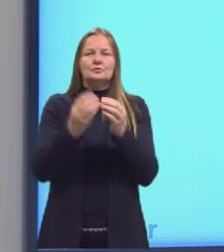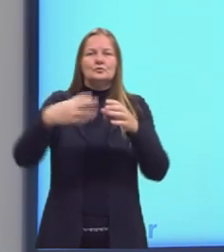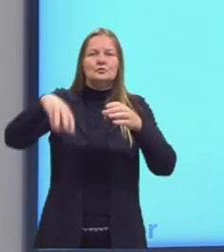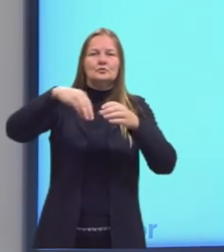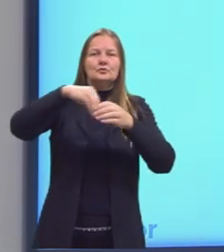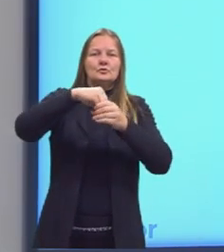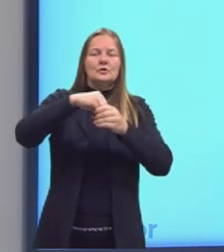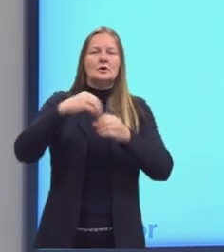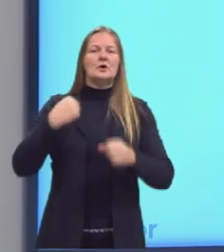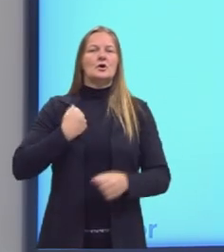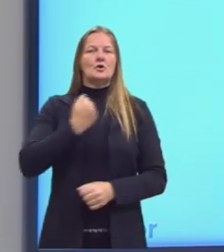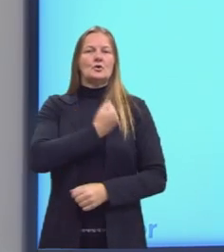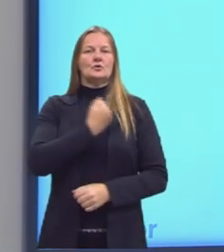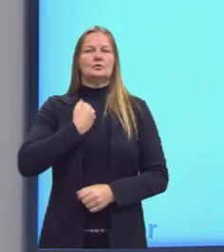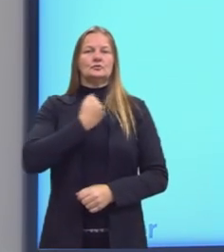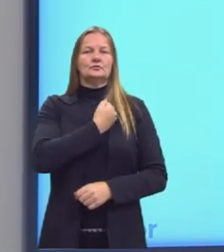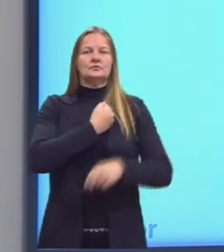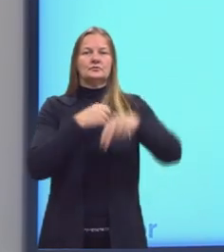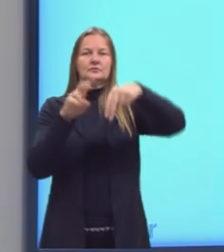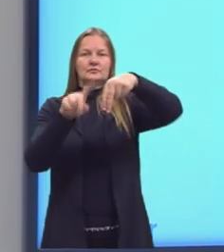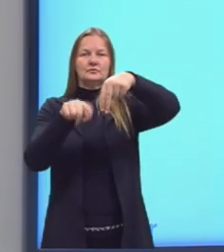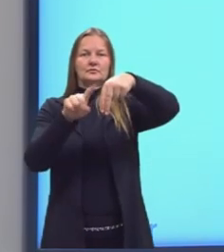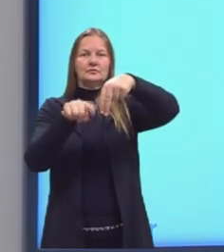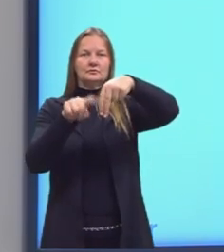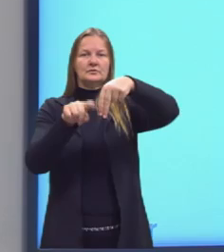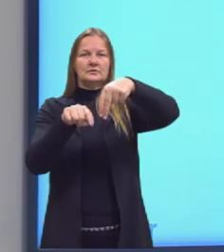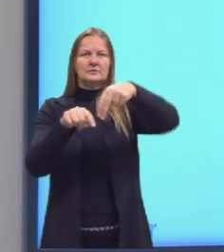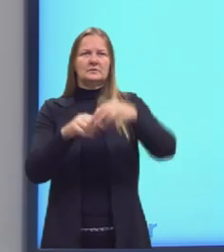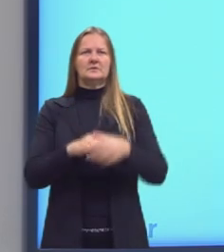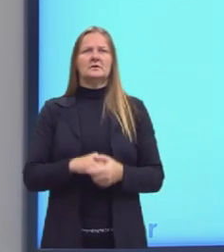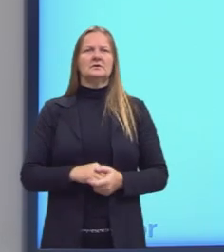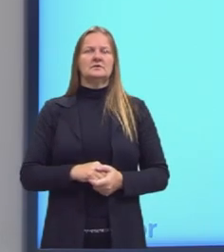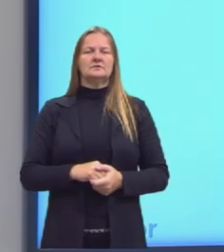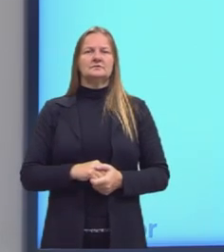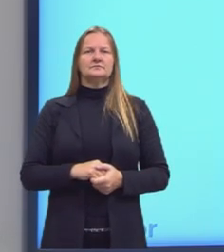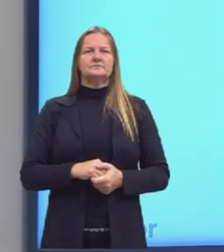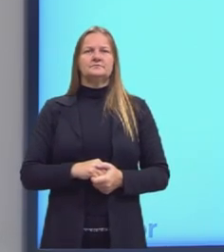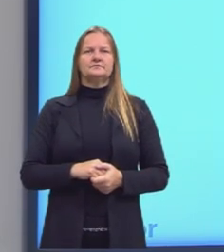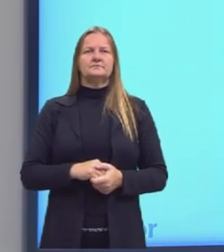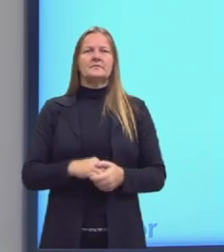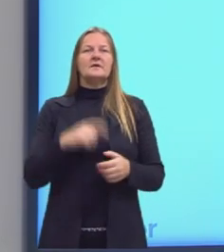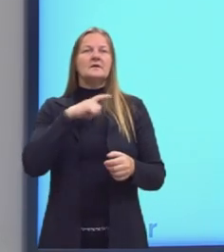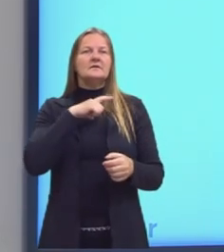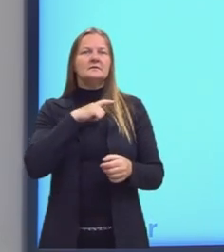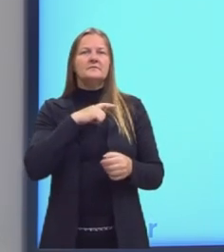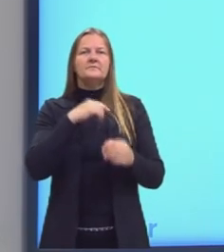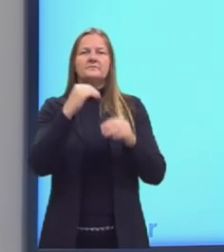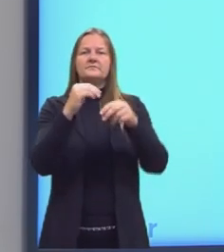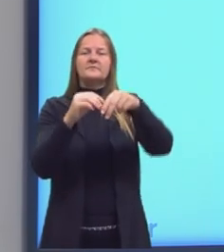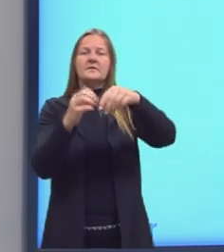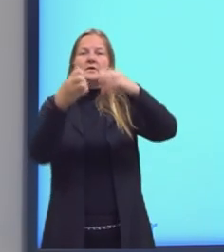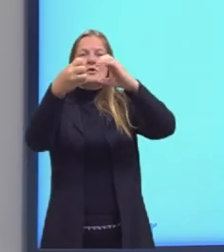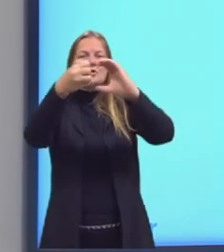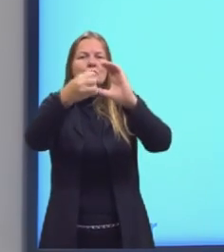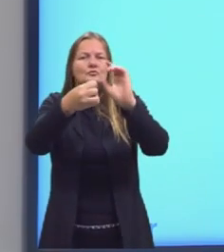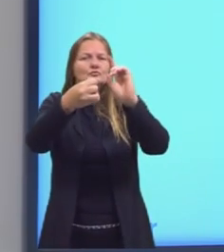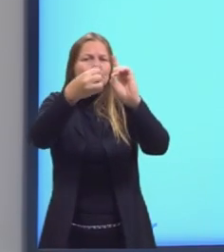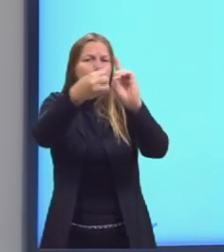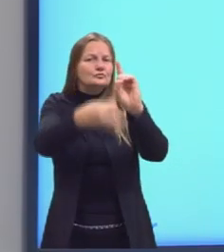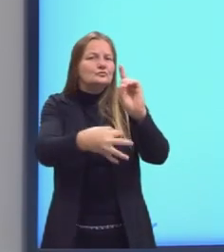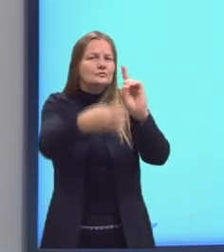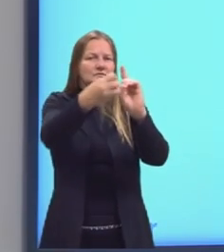números naturais, representado então pela letra N. Aqui nós temos então a descrição do nosso